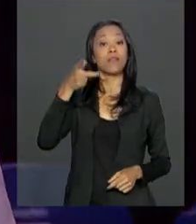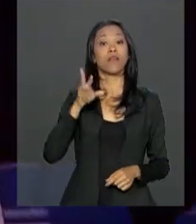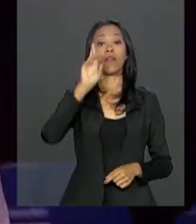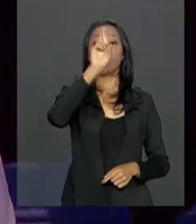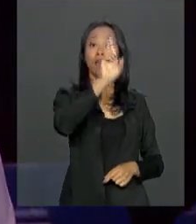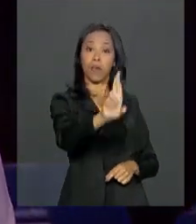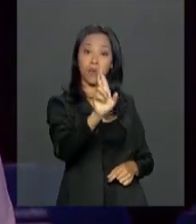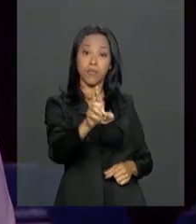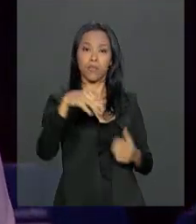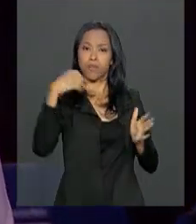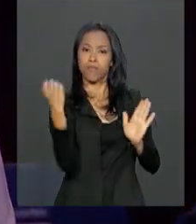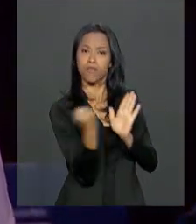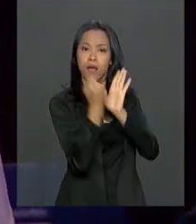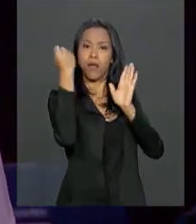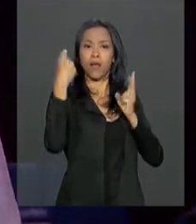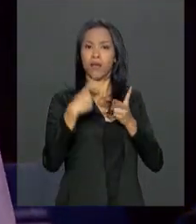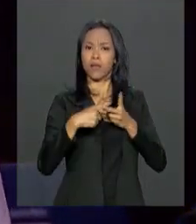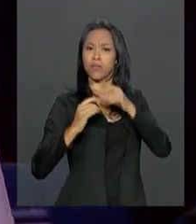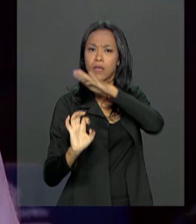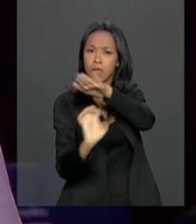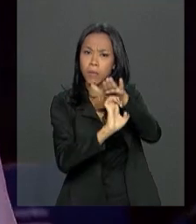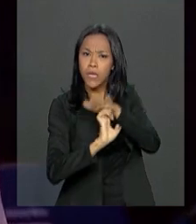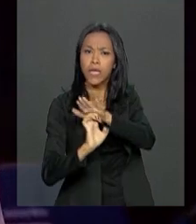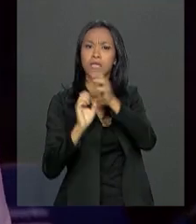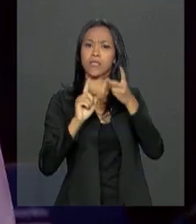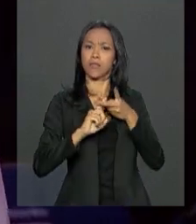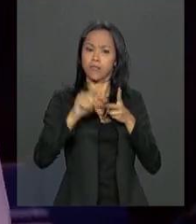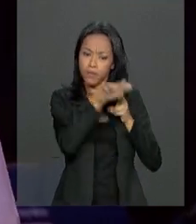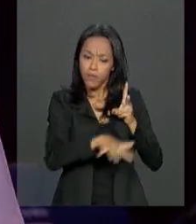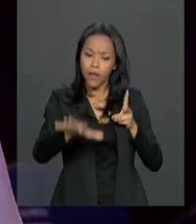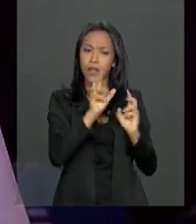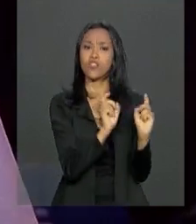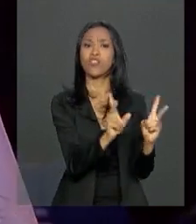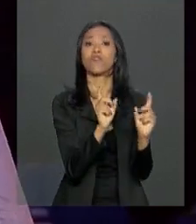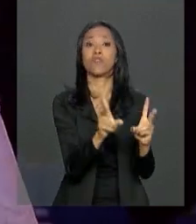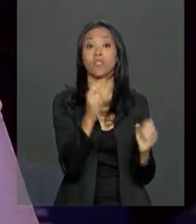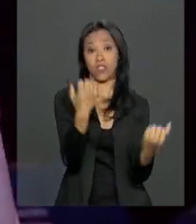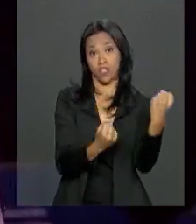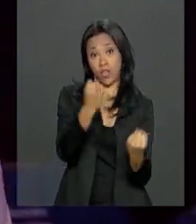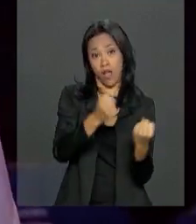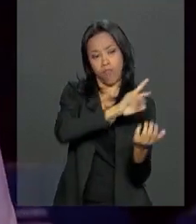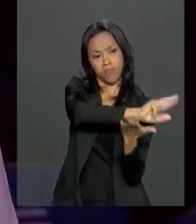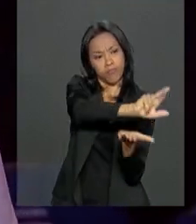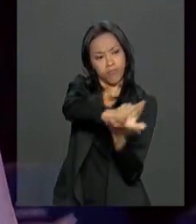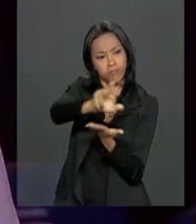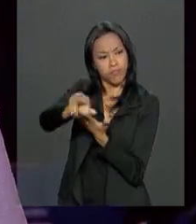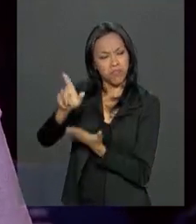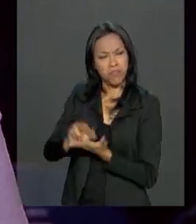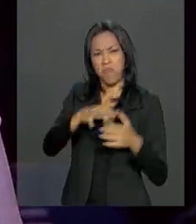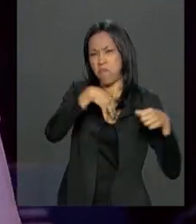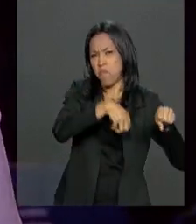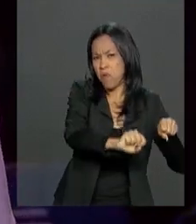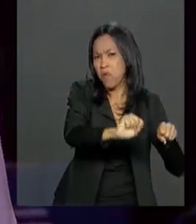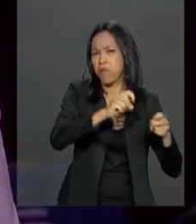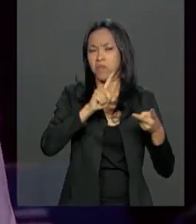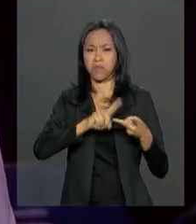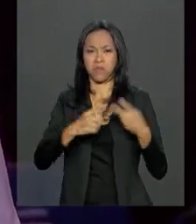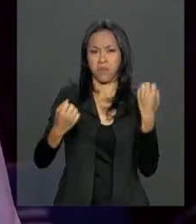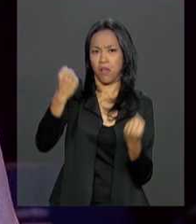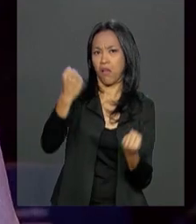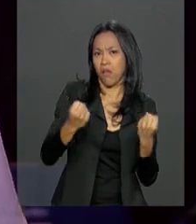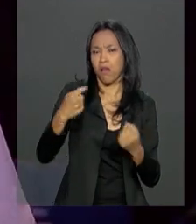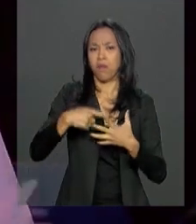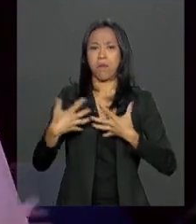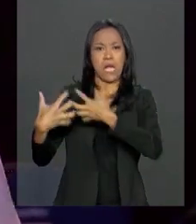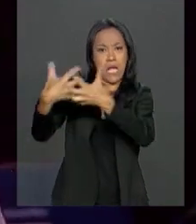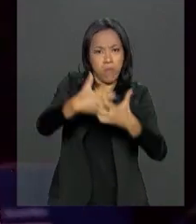marcas, empresas que tratam da venda de veículos de várias formas, de vários portos no país, desde as motos, os pequenos carros, até